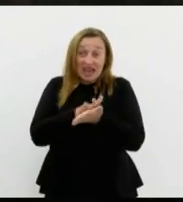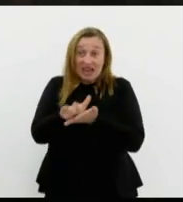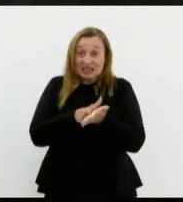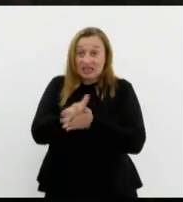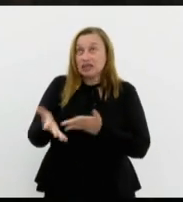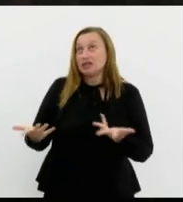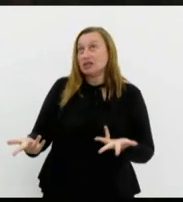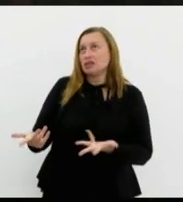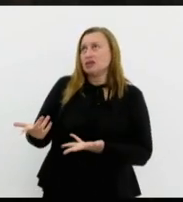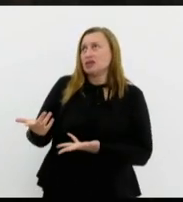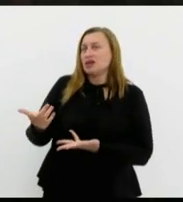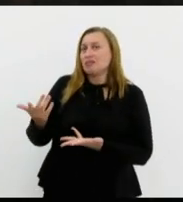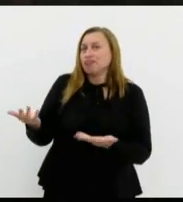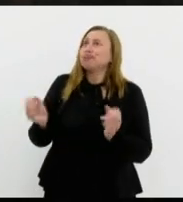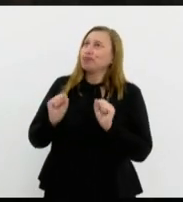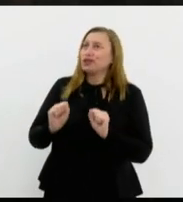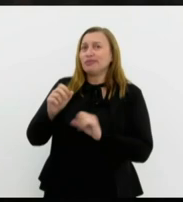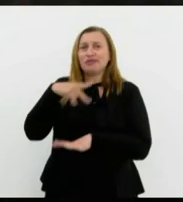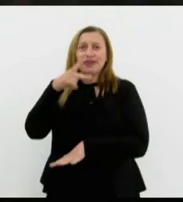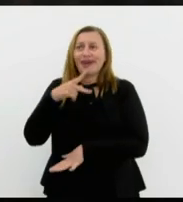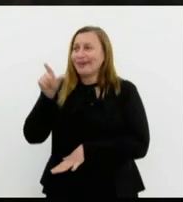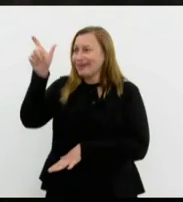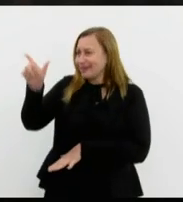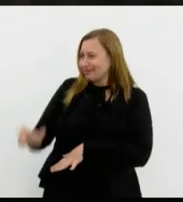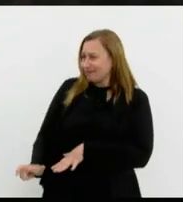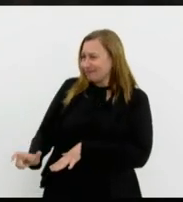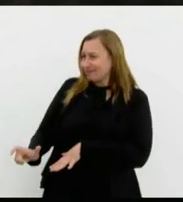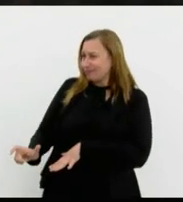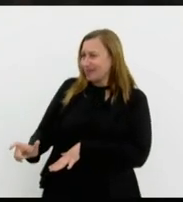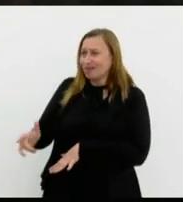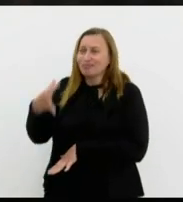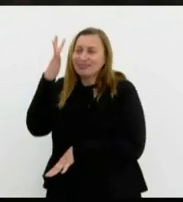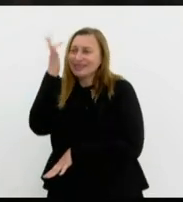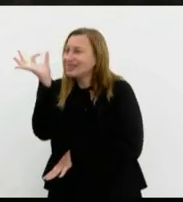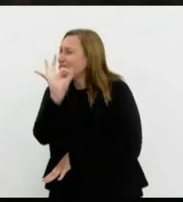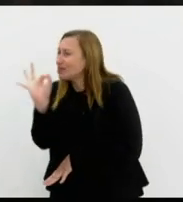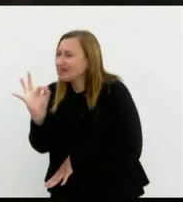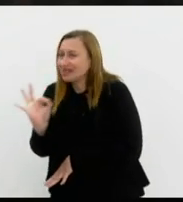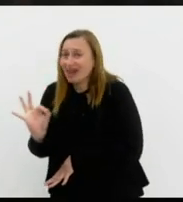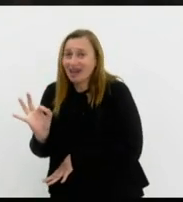justificasse o pronunciamento absolutamente